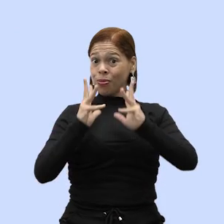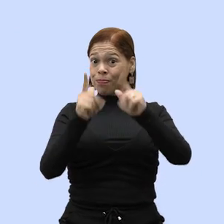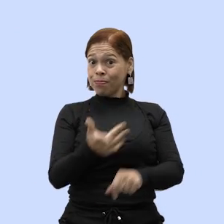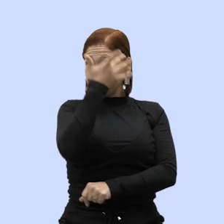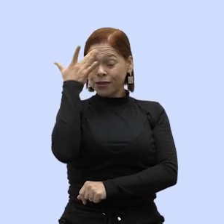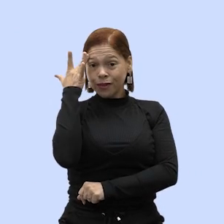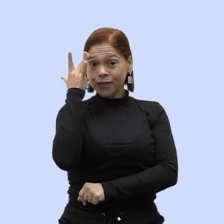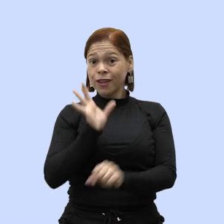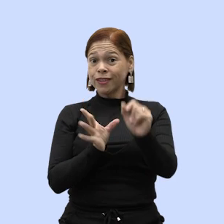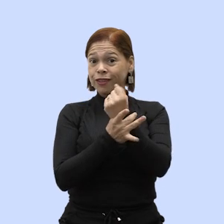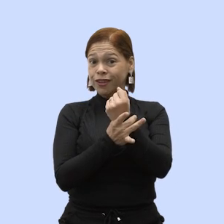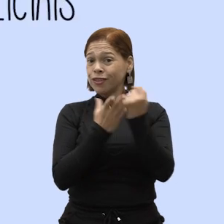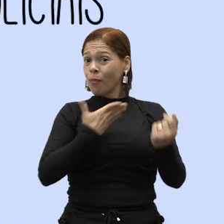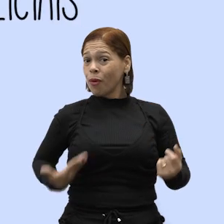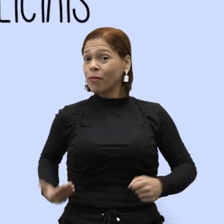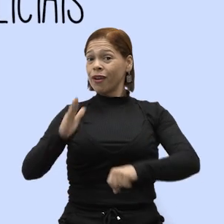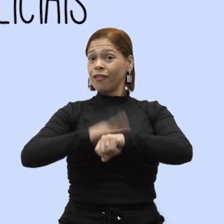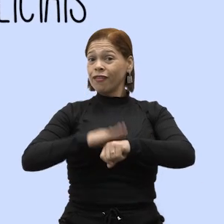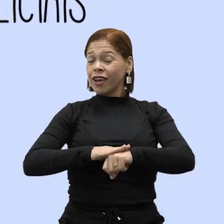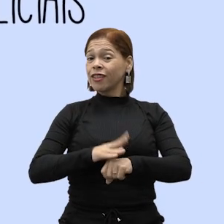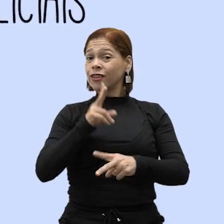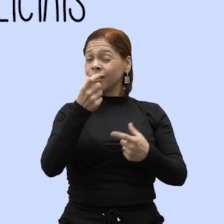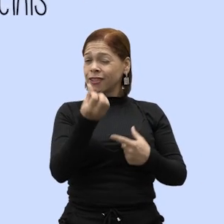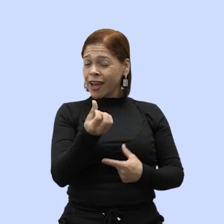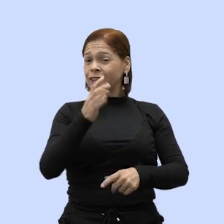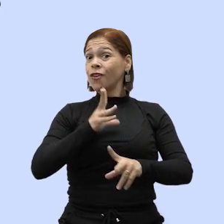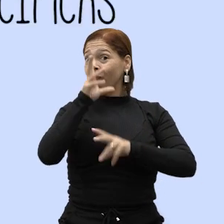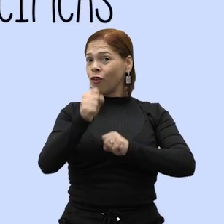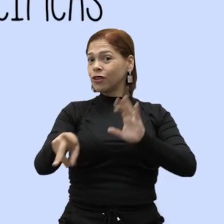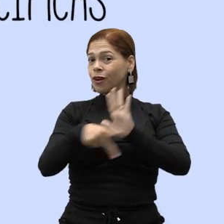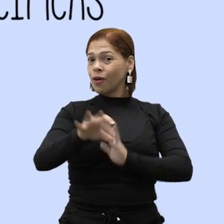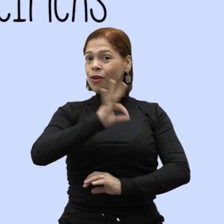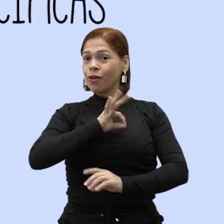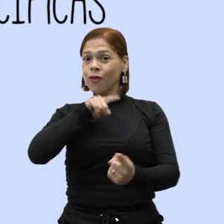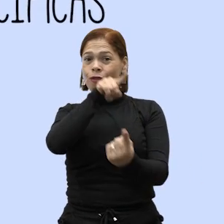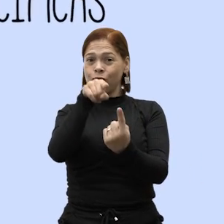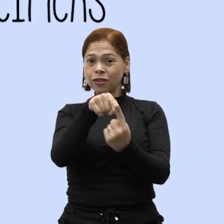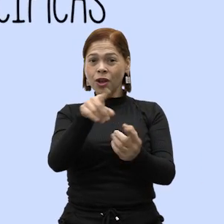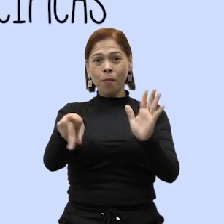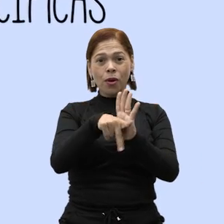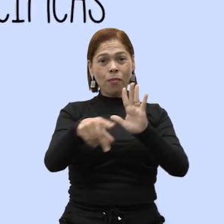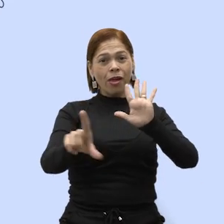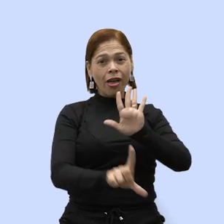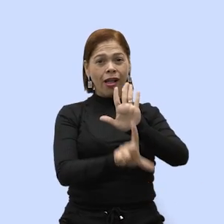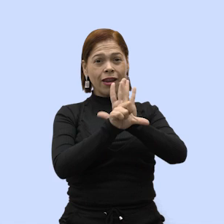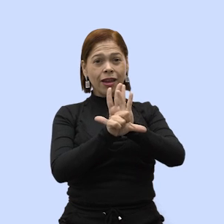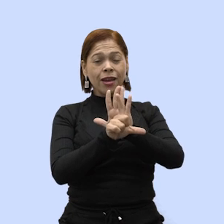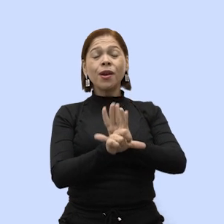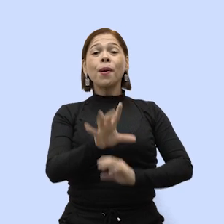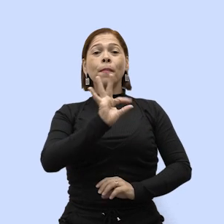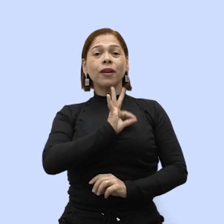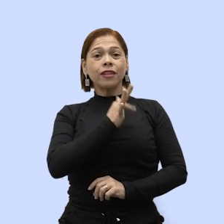de todos. A segurança pública é atualmente exercida por seis forças policiais, cada uma com uma função específica prevista em lei.